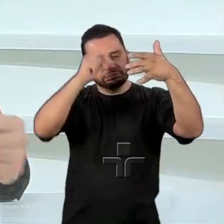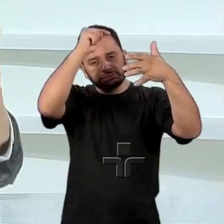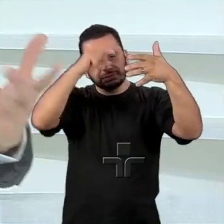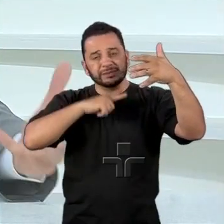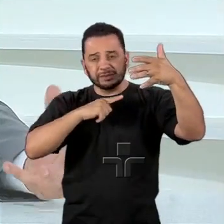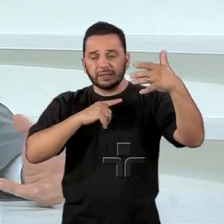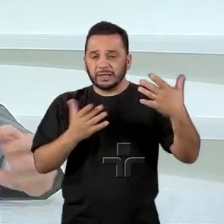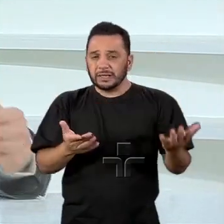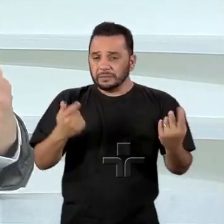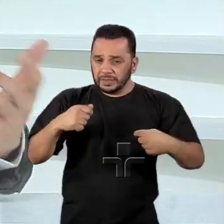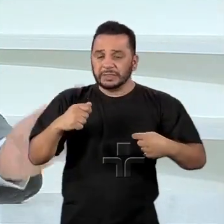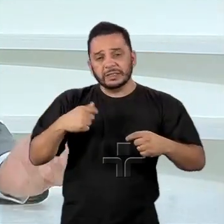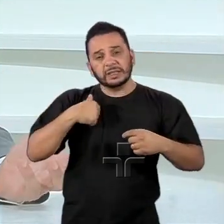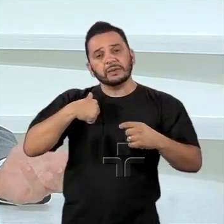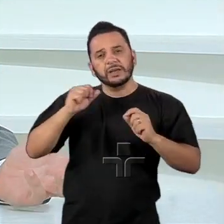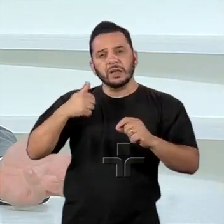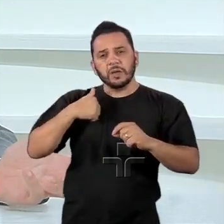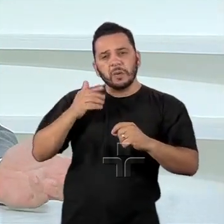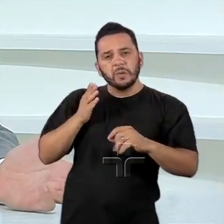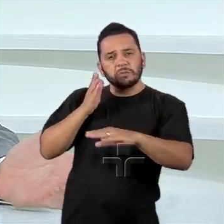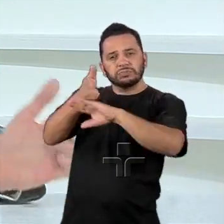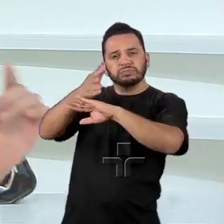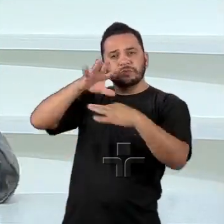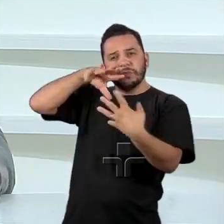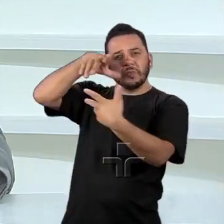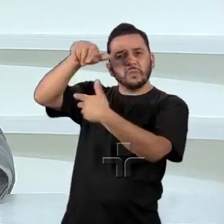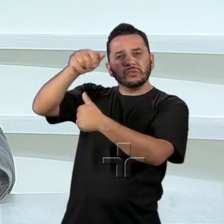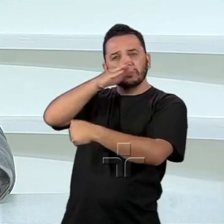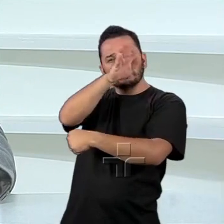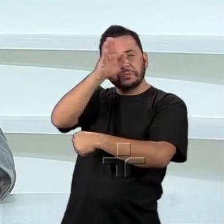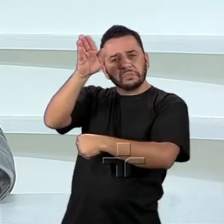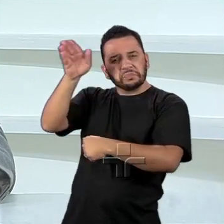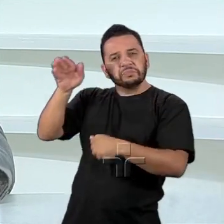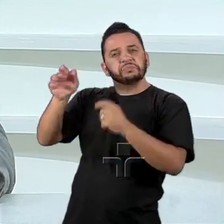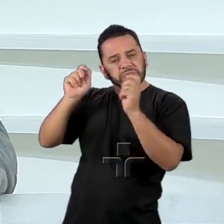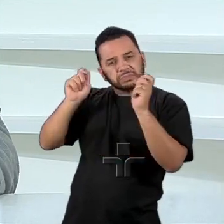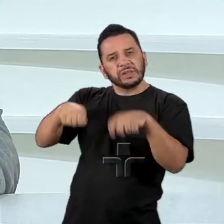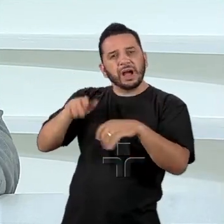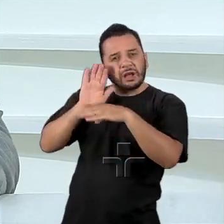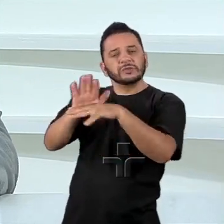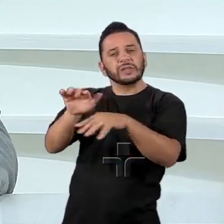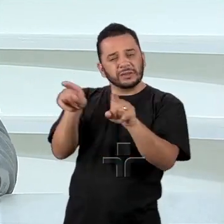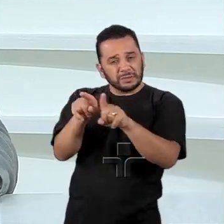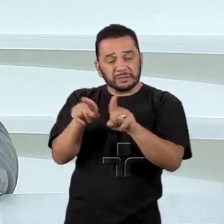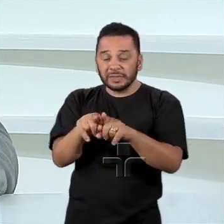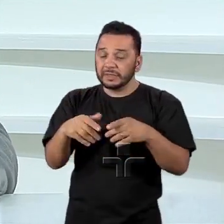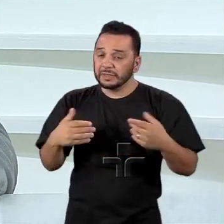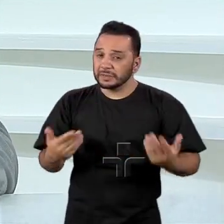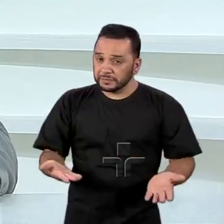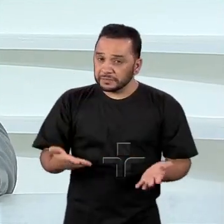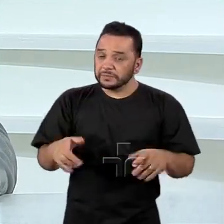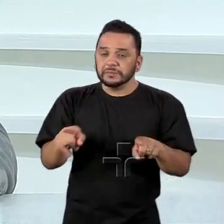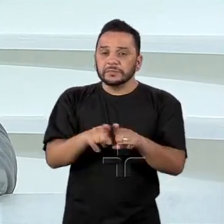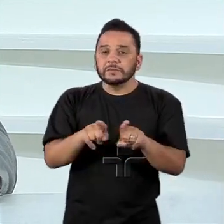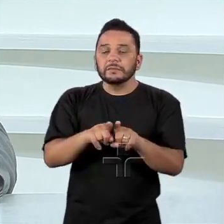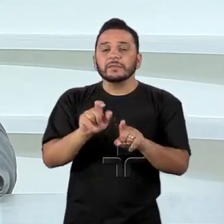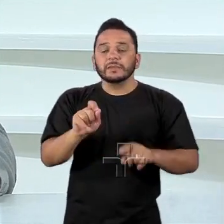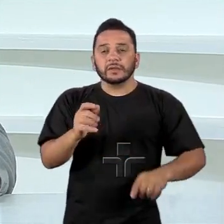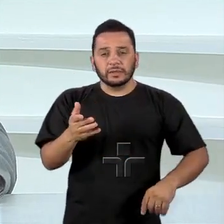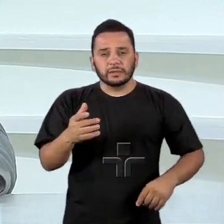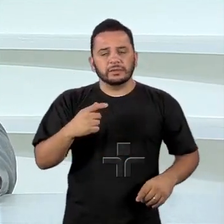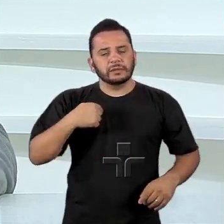isso se ressalte um pouco mais. E mais ainda, existe todo um